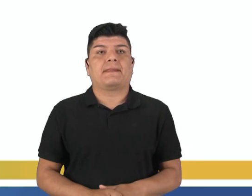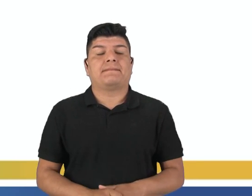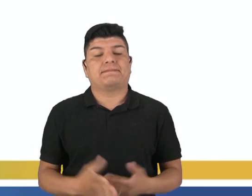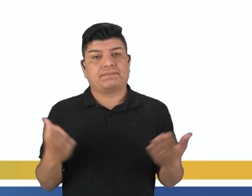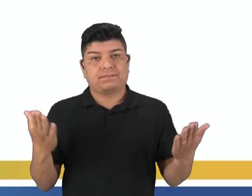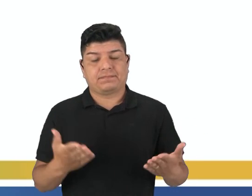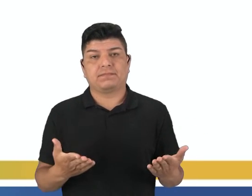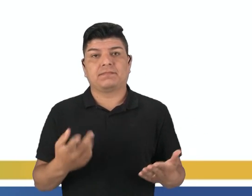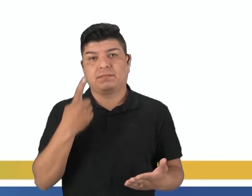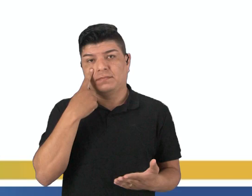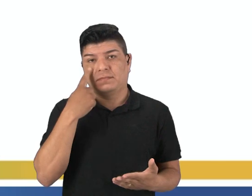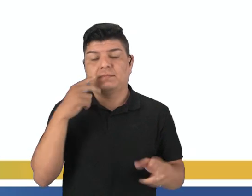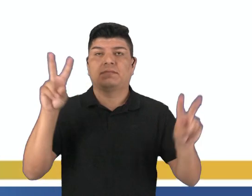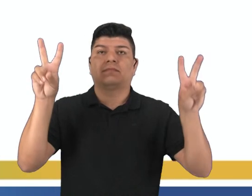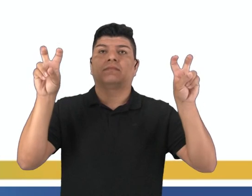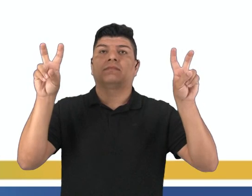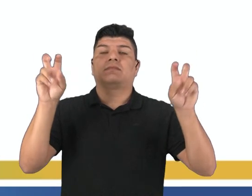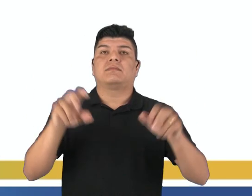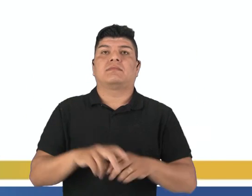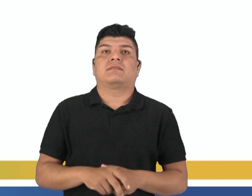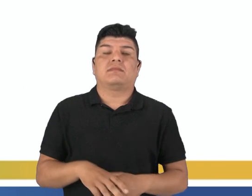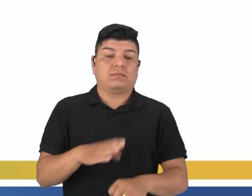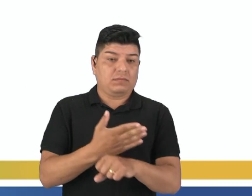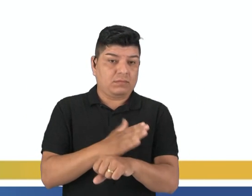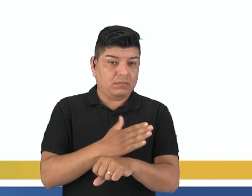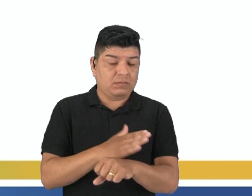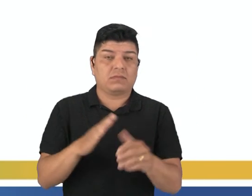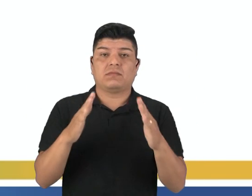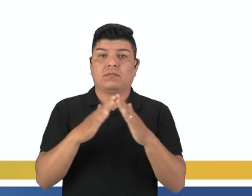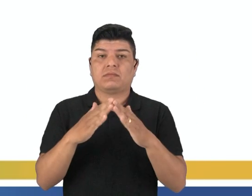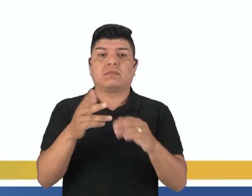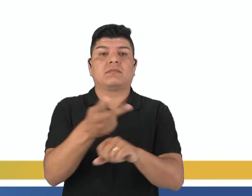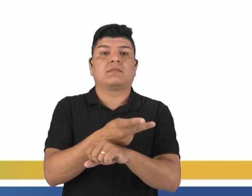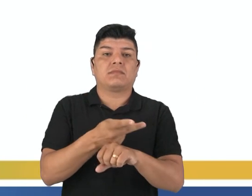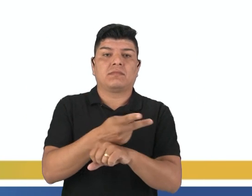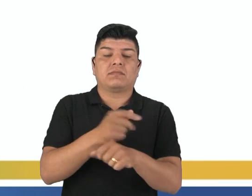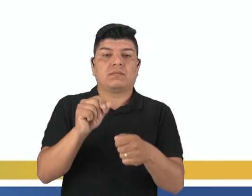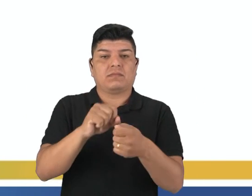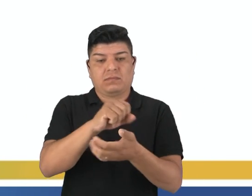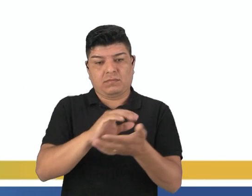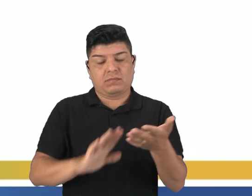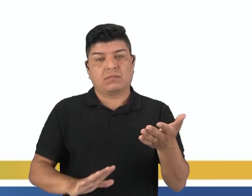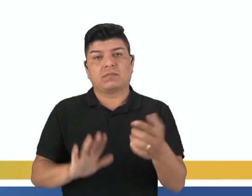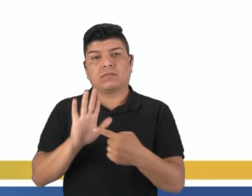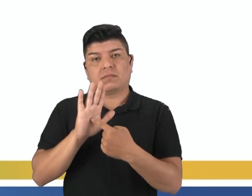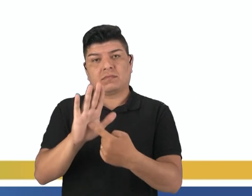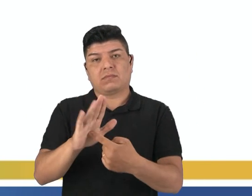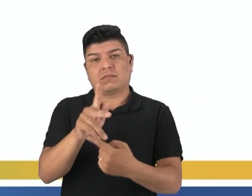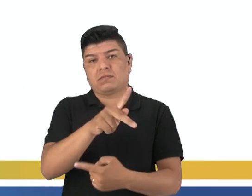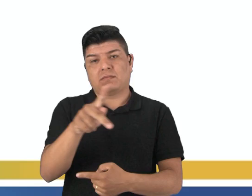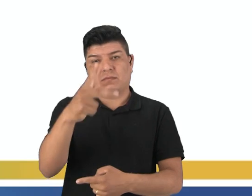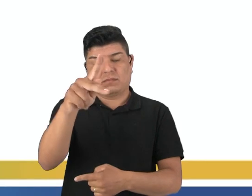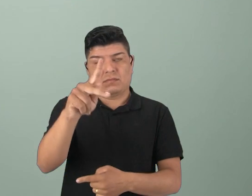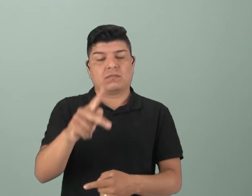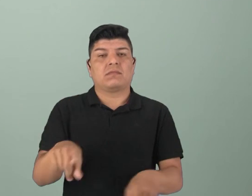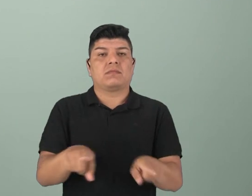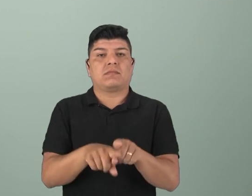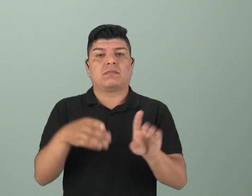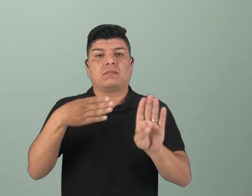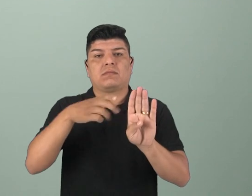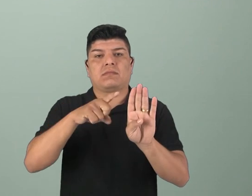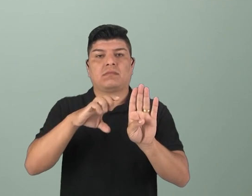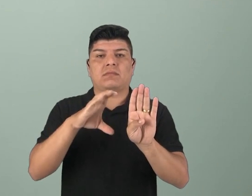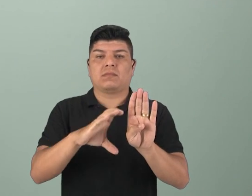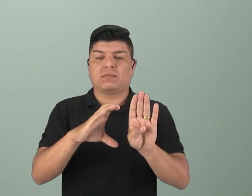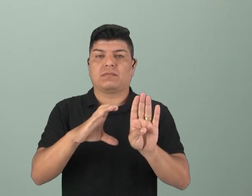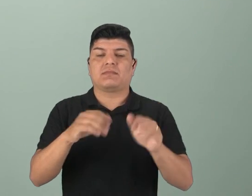agora que você já viu sobre o tema, treine em sua casa, procure realizar as atividades propostas pelo seu professor e também acesse